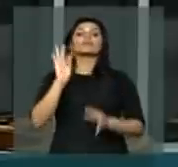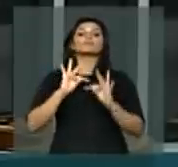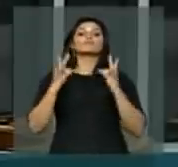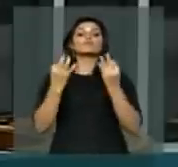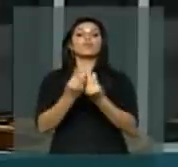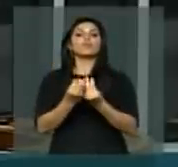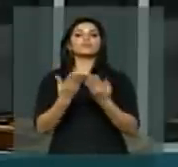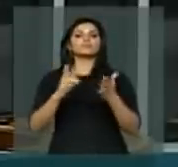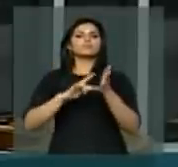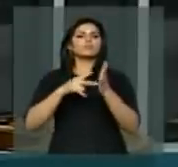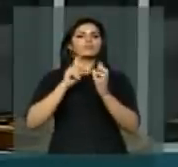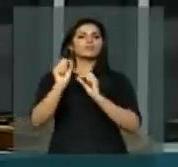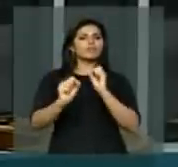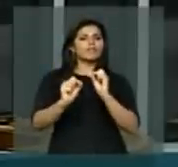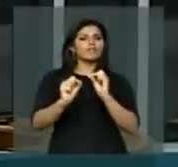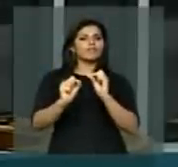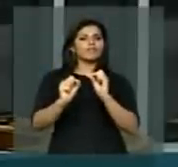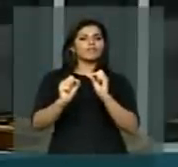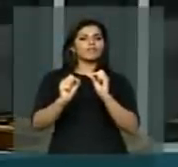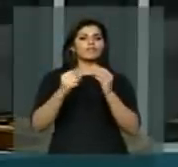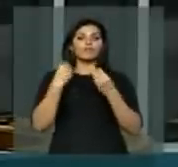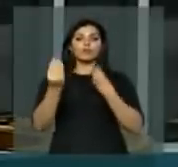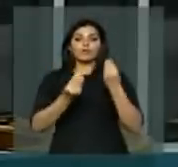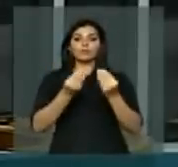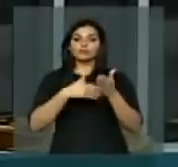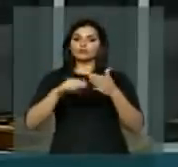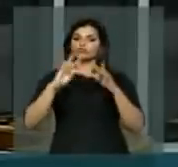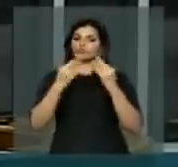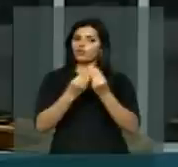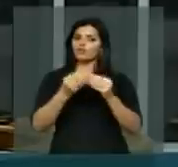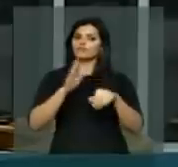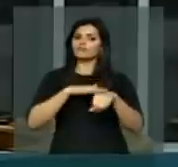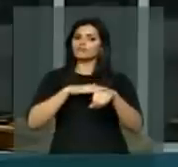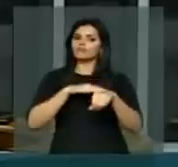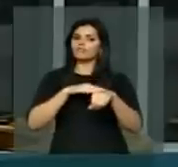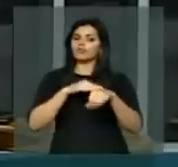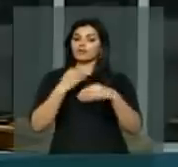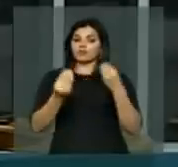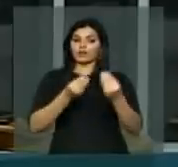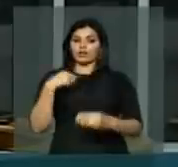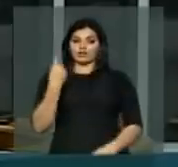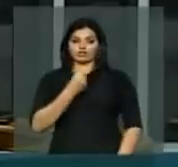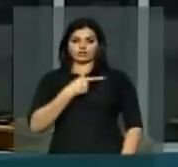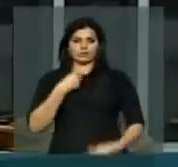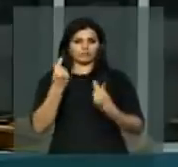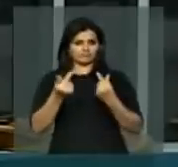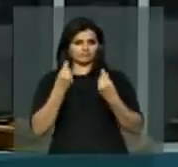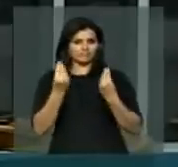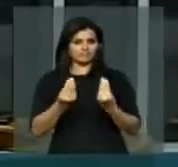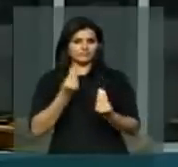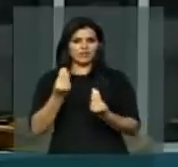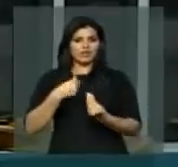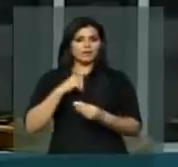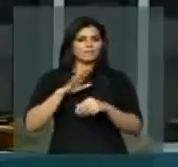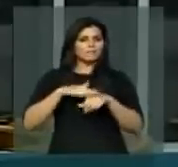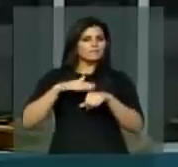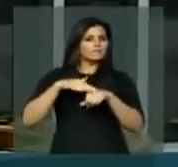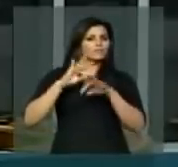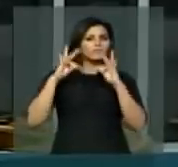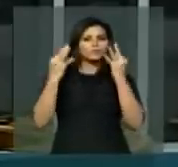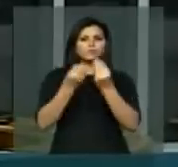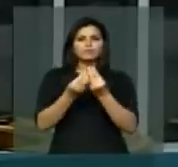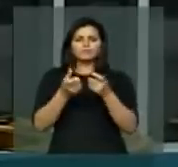ou seja, todas as partes que o compõem. Será que estamos privilegiando a dimensão